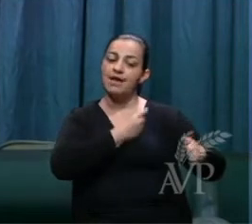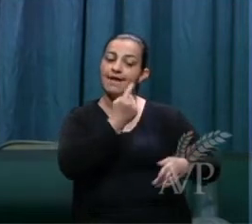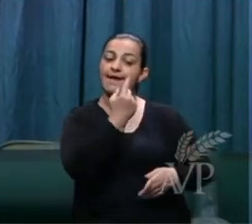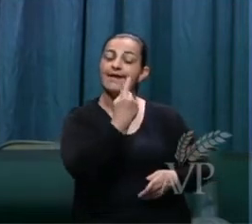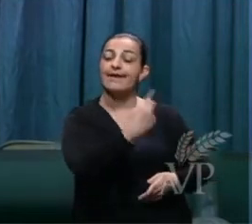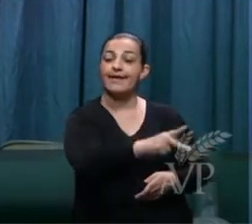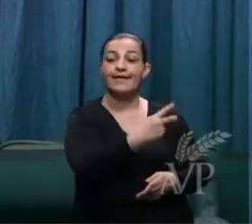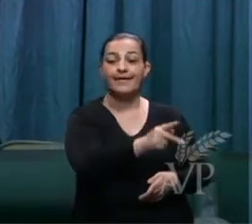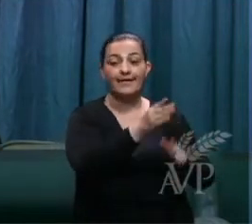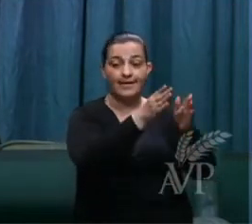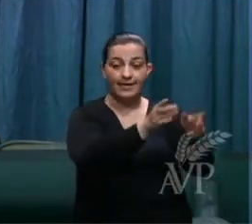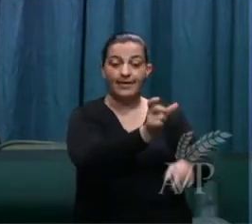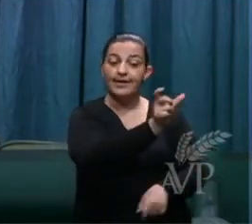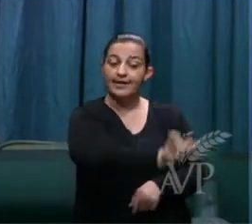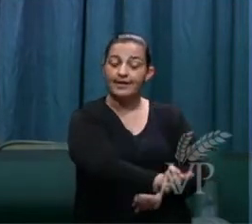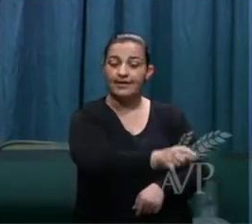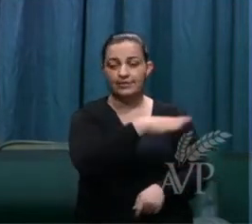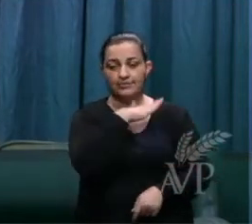pessoa que faleceu.